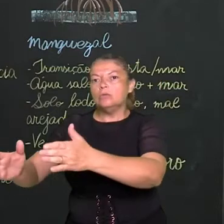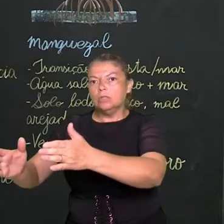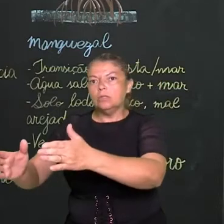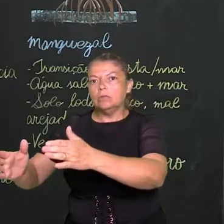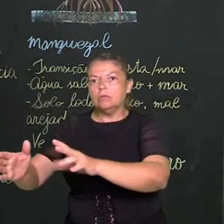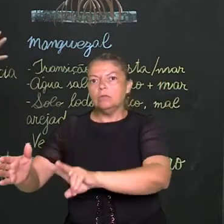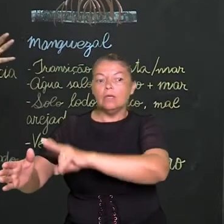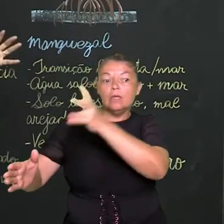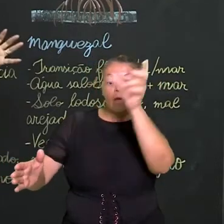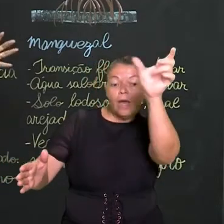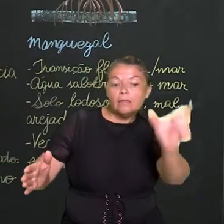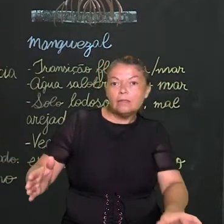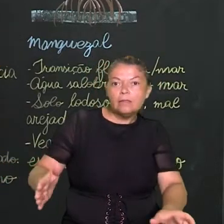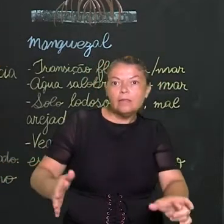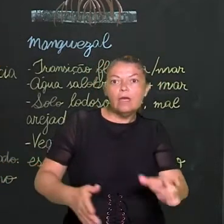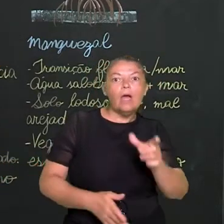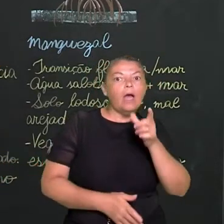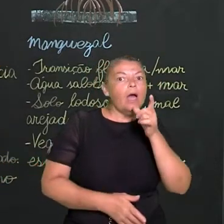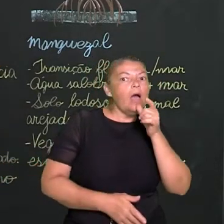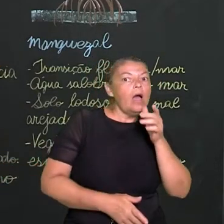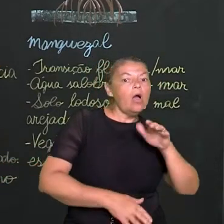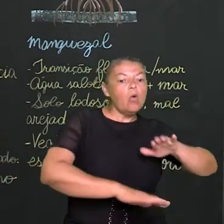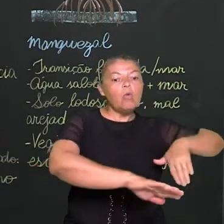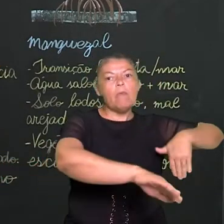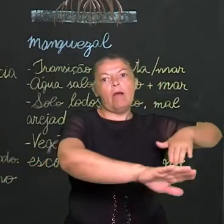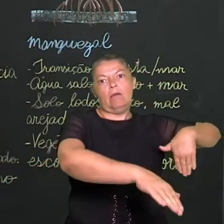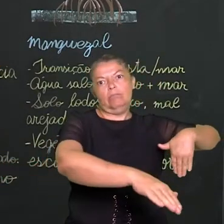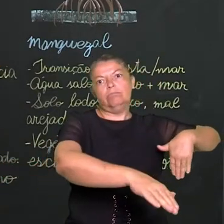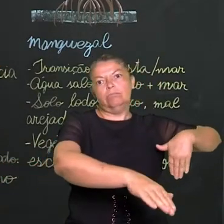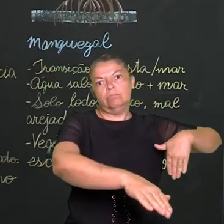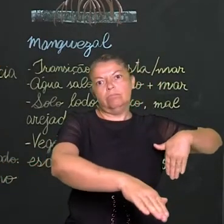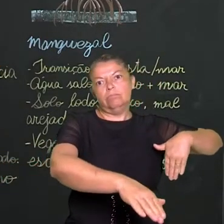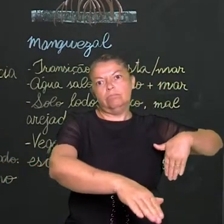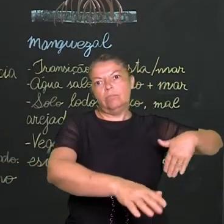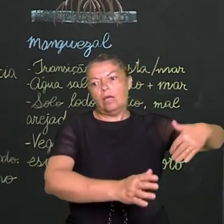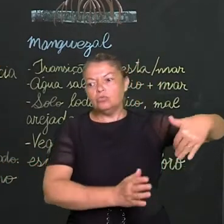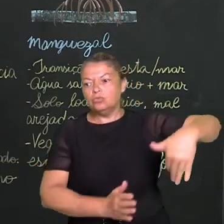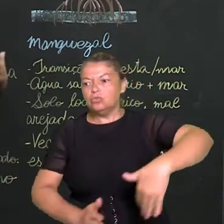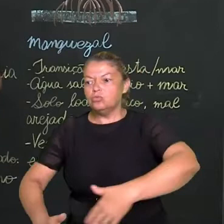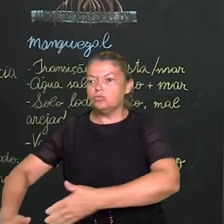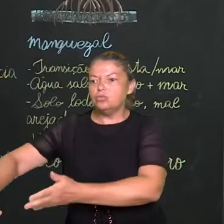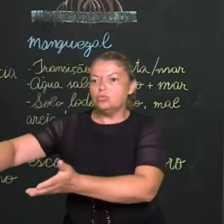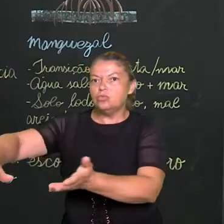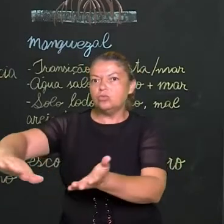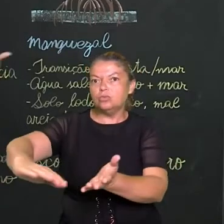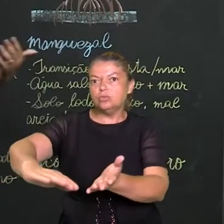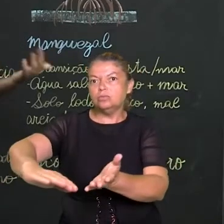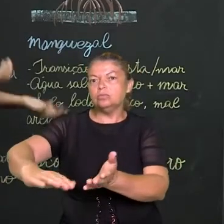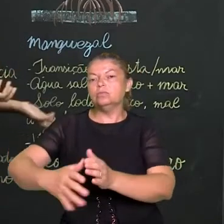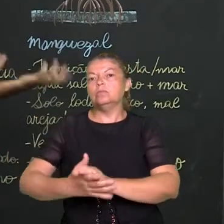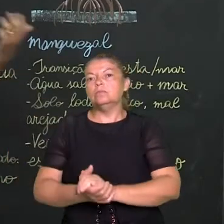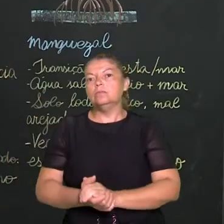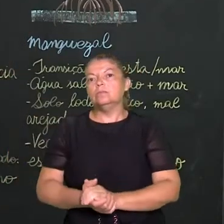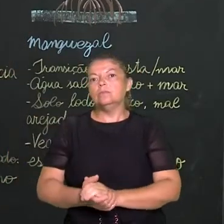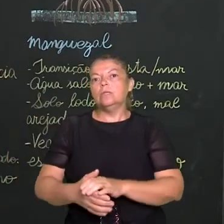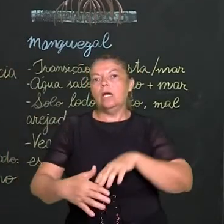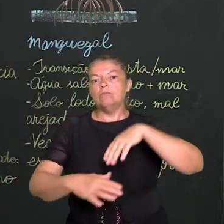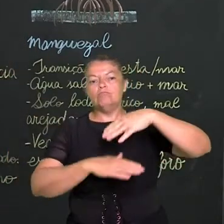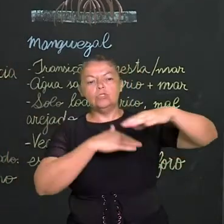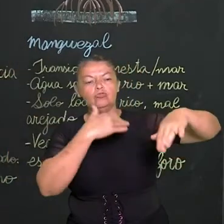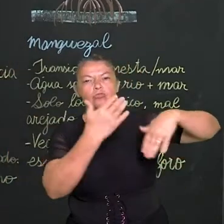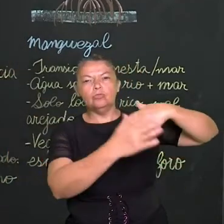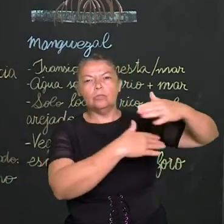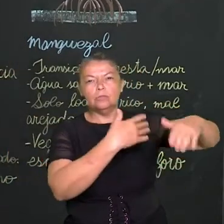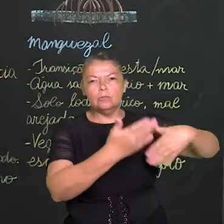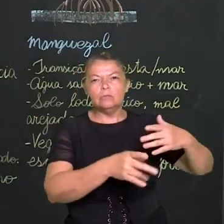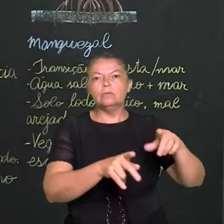a água do mar. É aquela região final ali do rio. Então, essa água, ela tem ali uma mistura, afinal, o mar está entrando